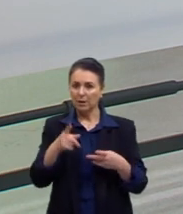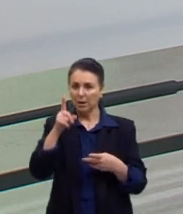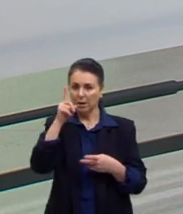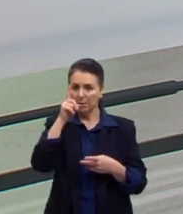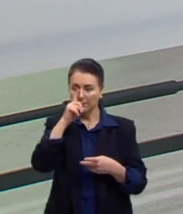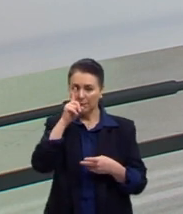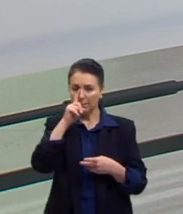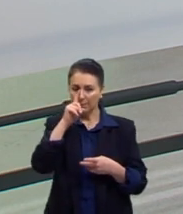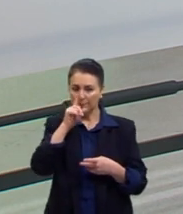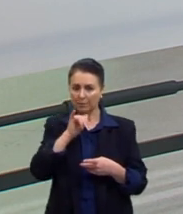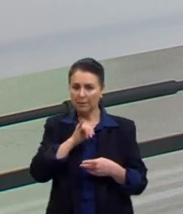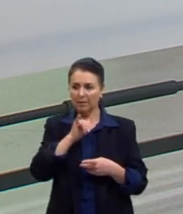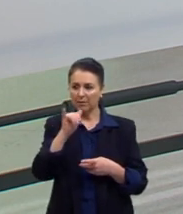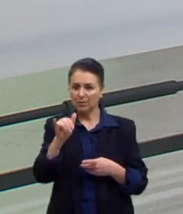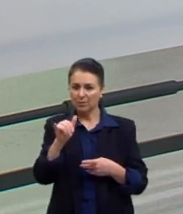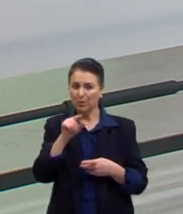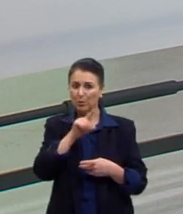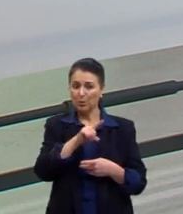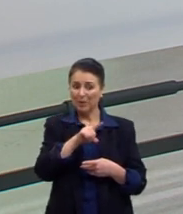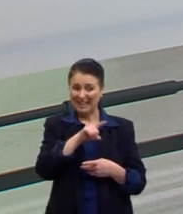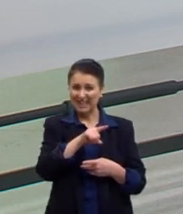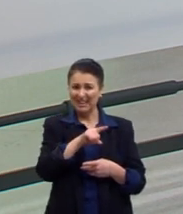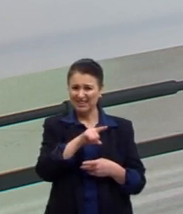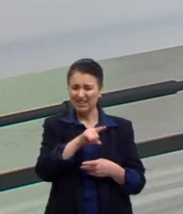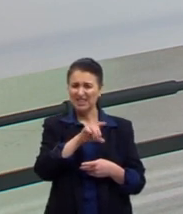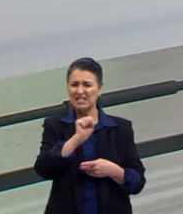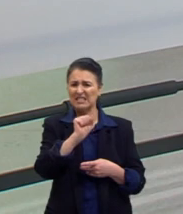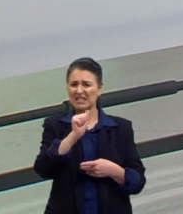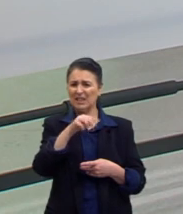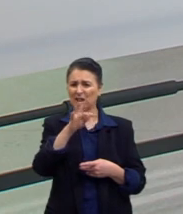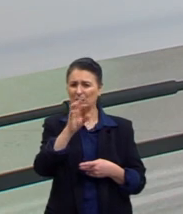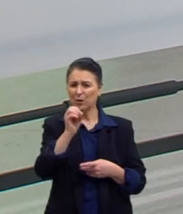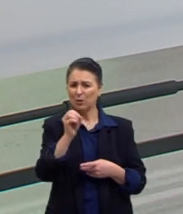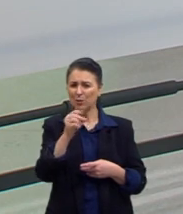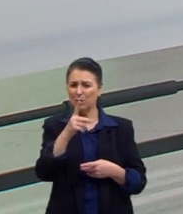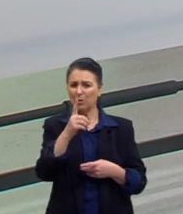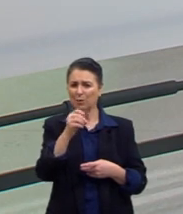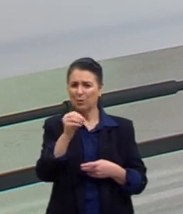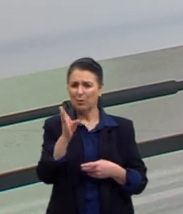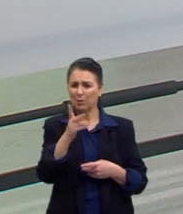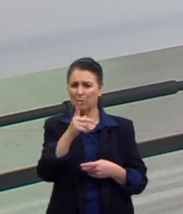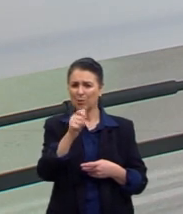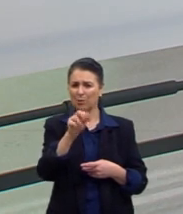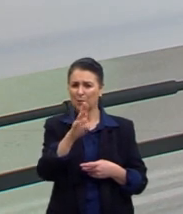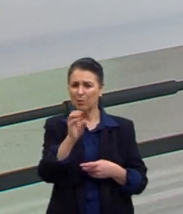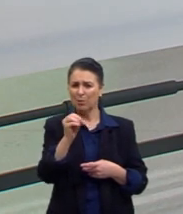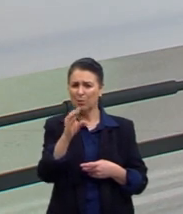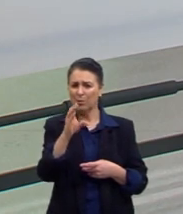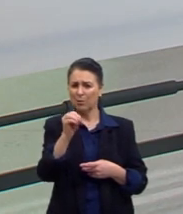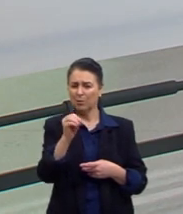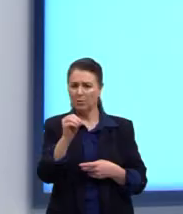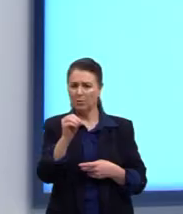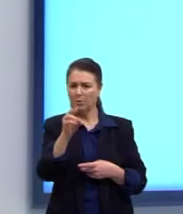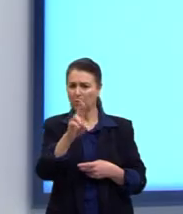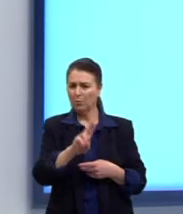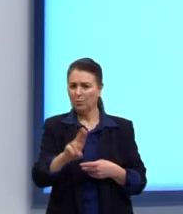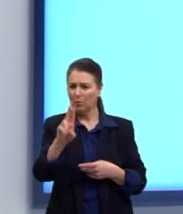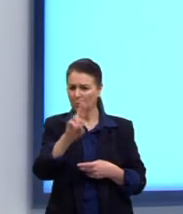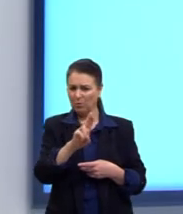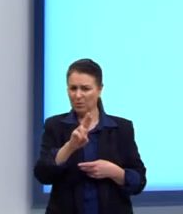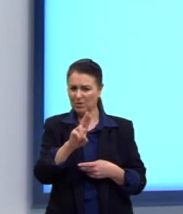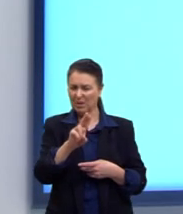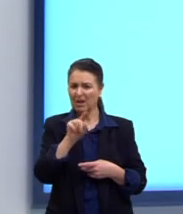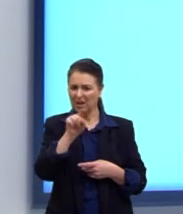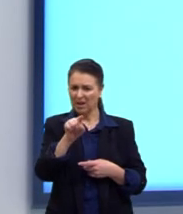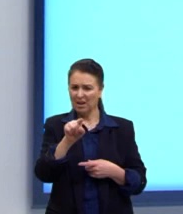algum momento que vocês eram um santinho do pau-oco. O que isso significa? Hoje, a gente utiliza a expressão santo do